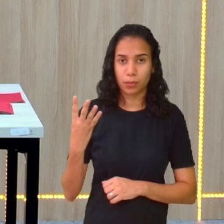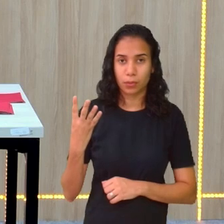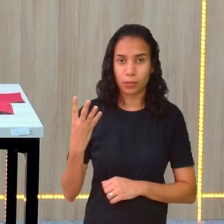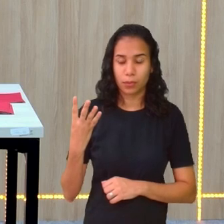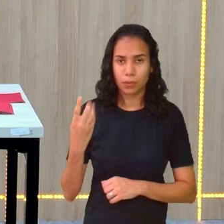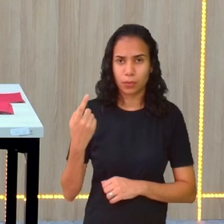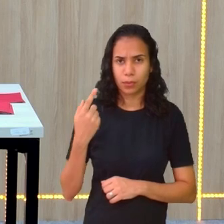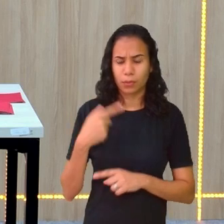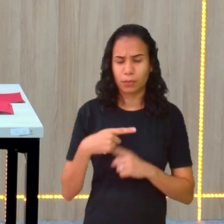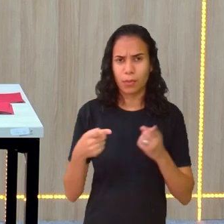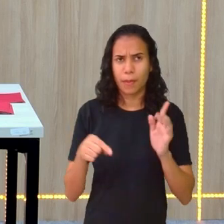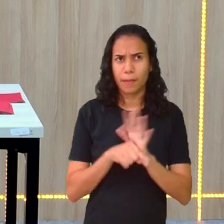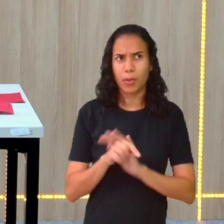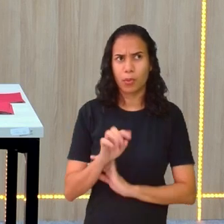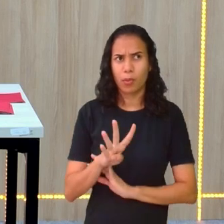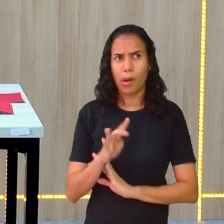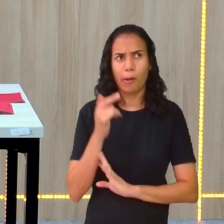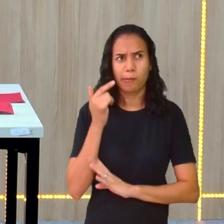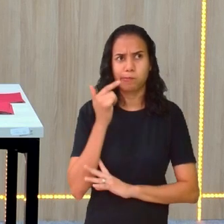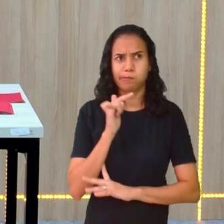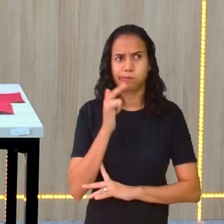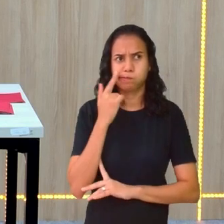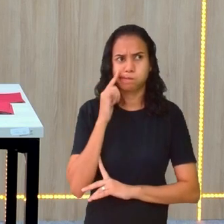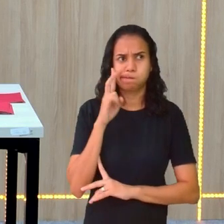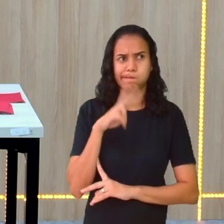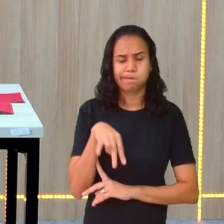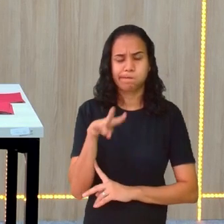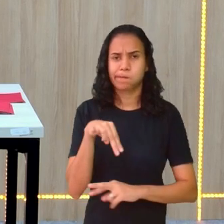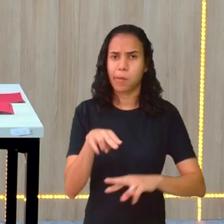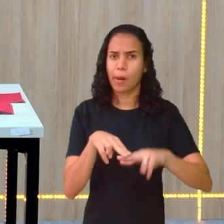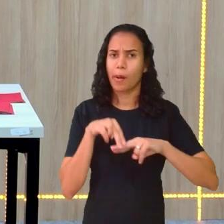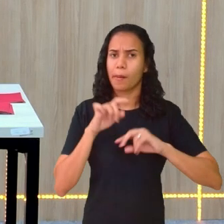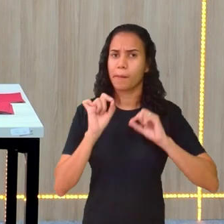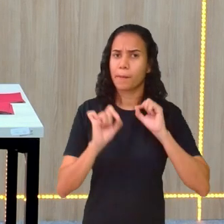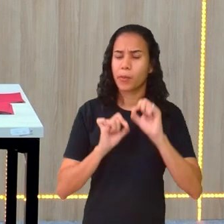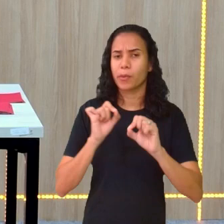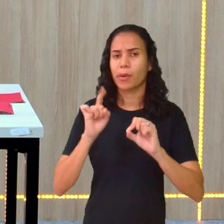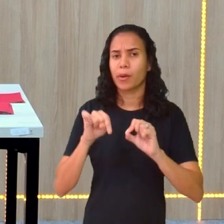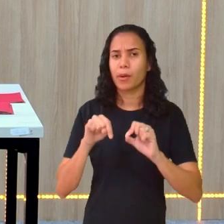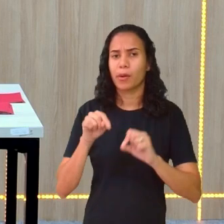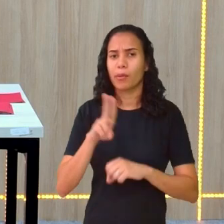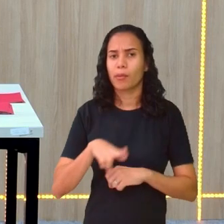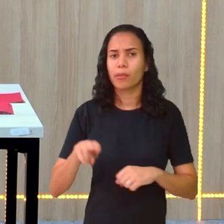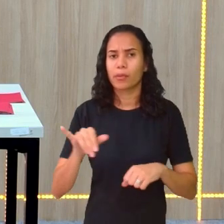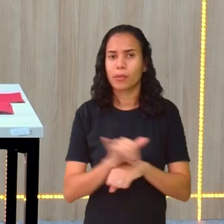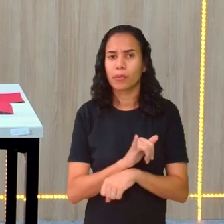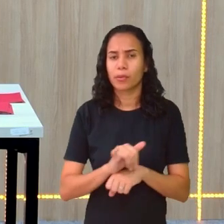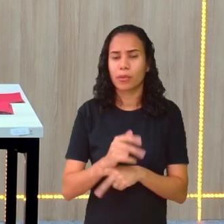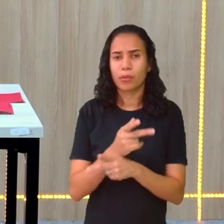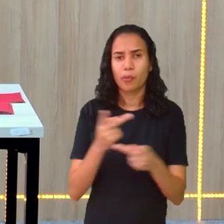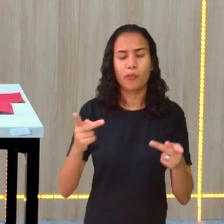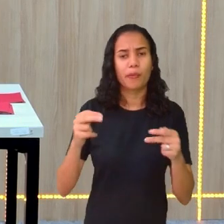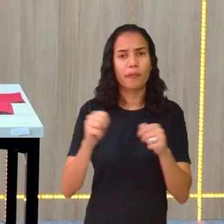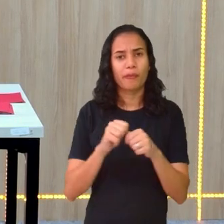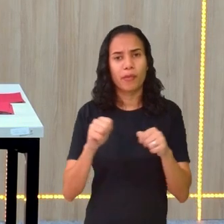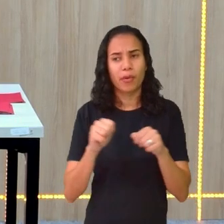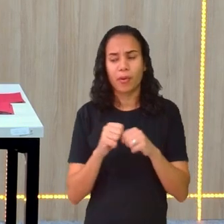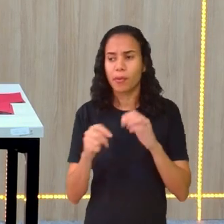Eita, mas menos 4 assim não vai dar, né? Por quê? É essa manipulação que vocês vão fazer.